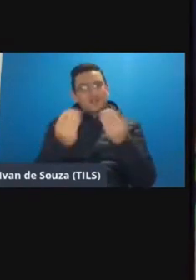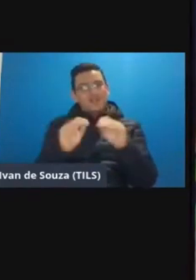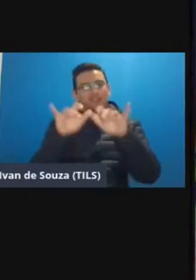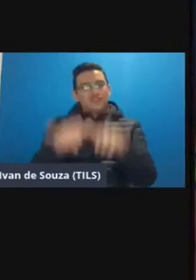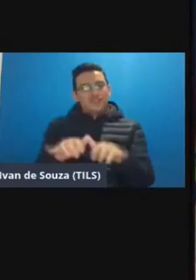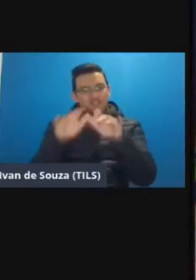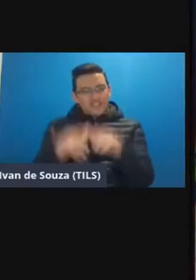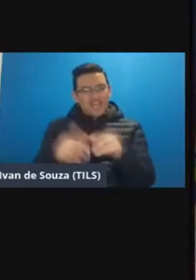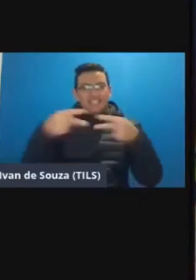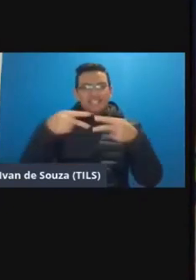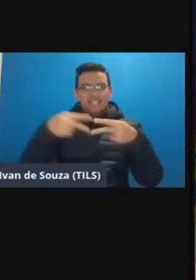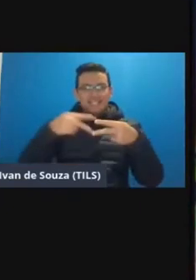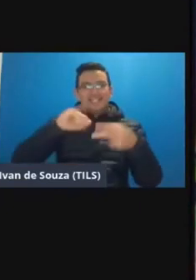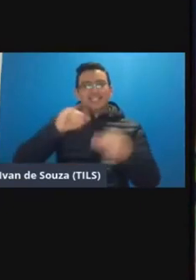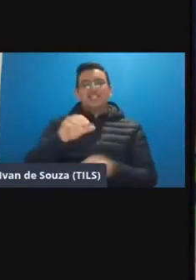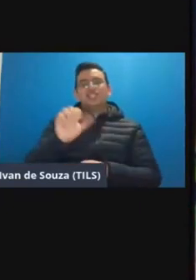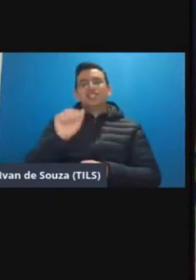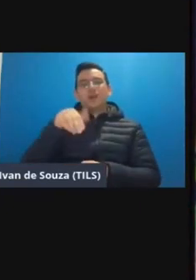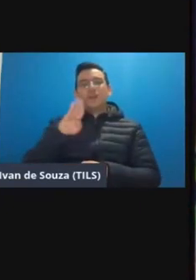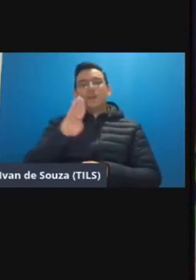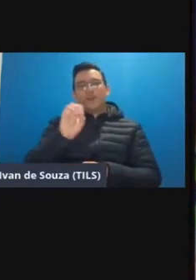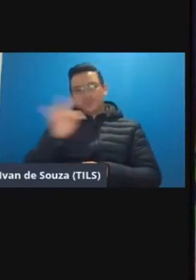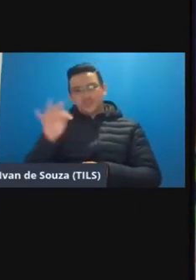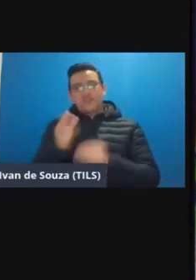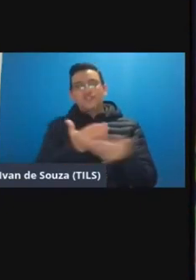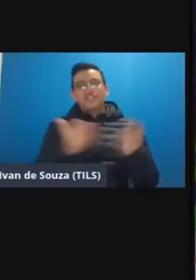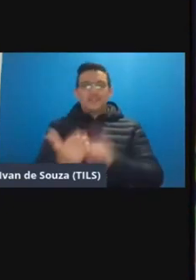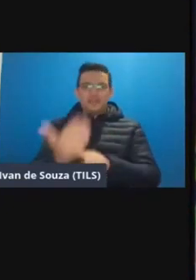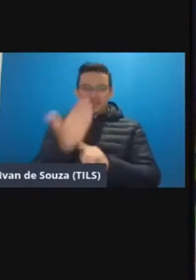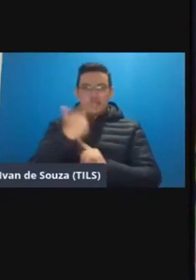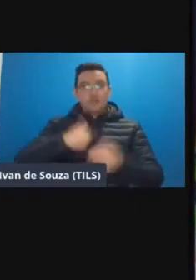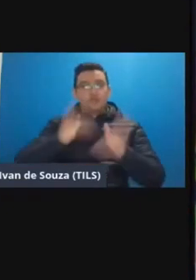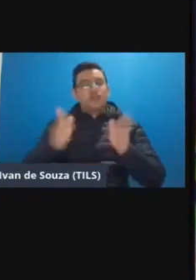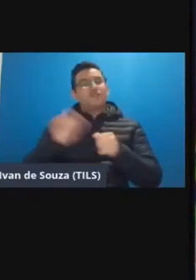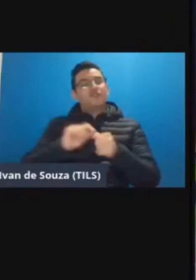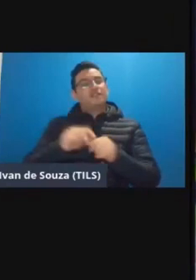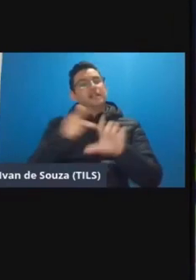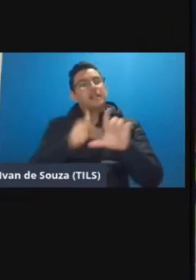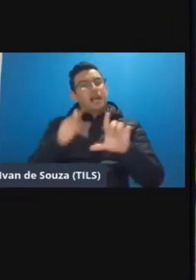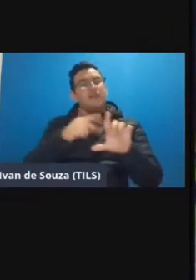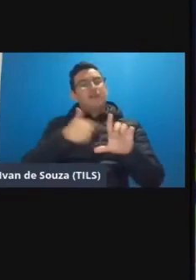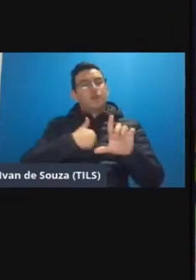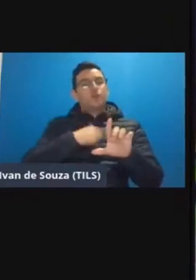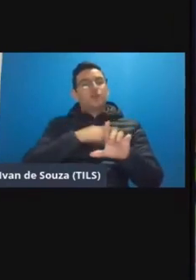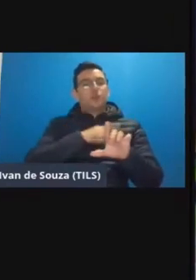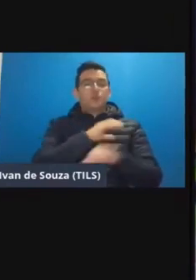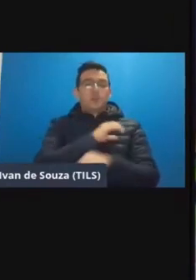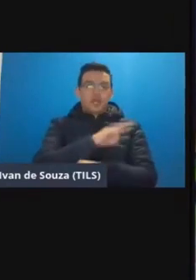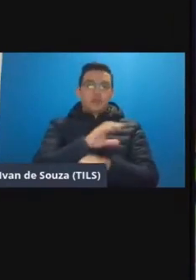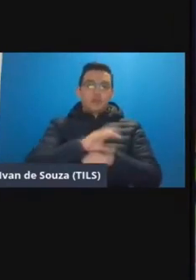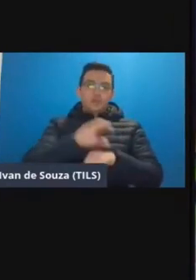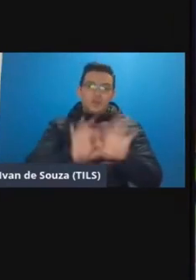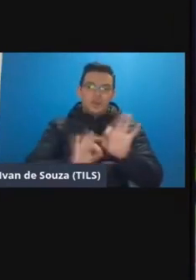chat o link do jambord deixar vocês se apresentarem eu já fiz isso em live a gente eu tenho eu coordeno um curso de preparação para pós